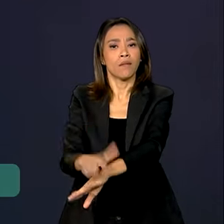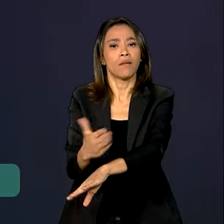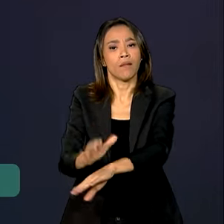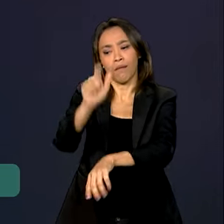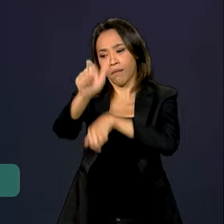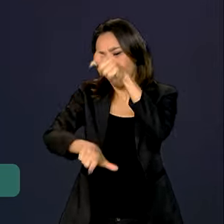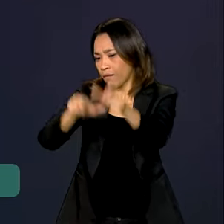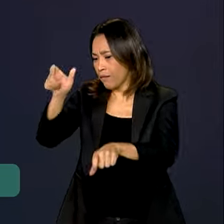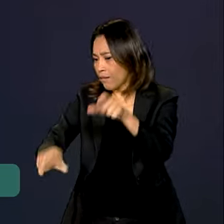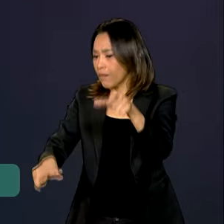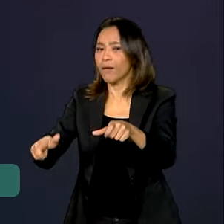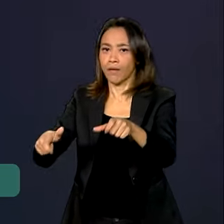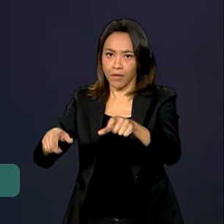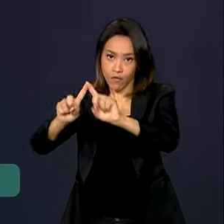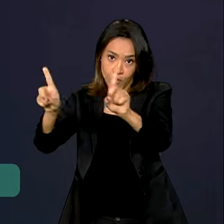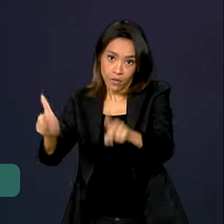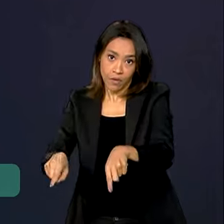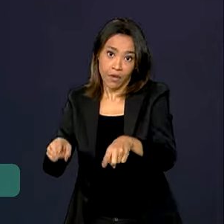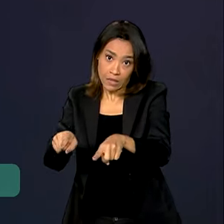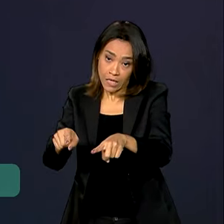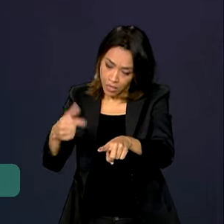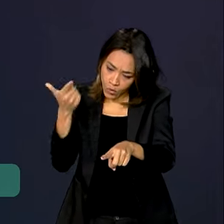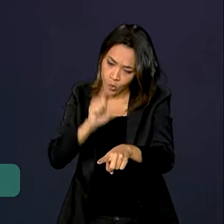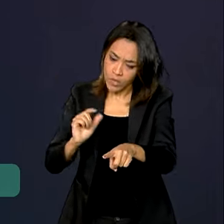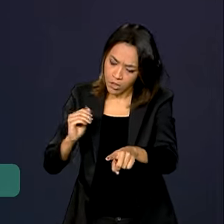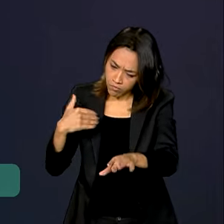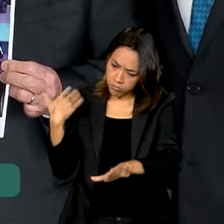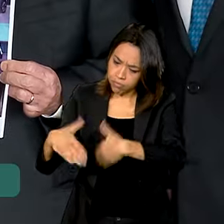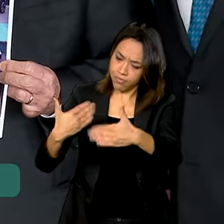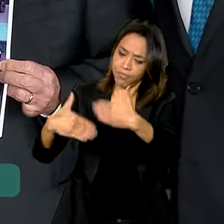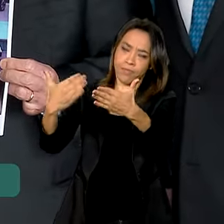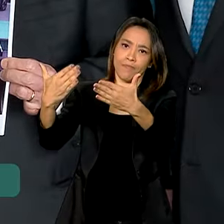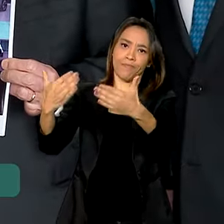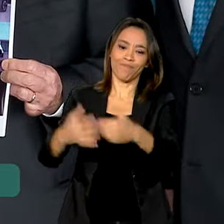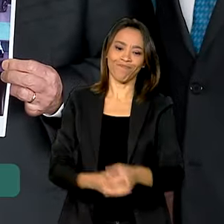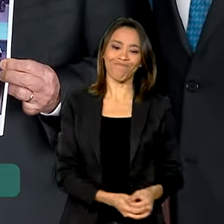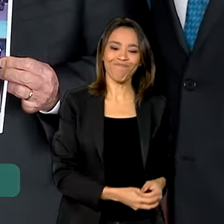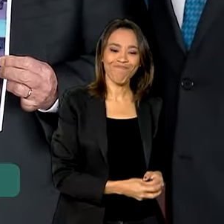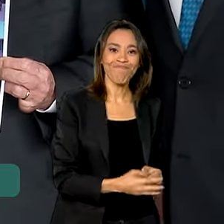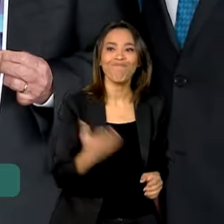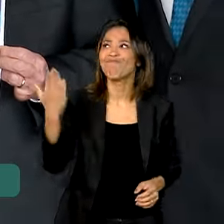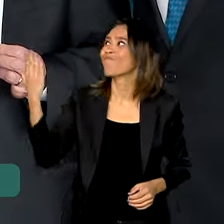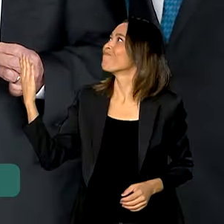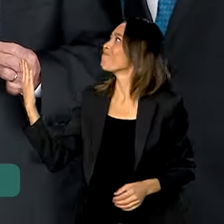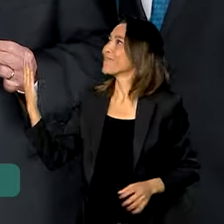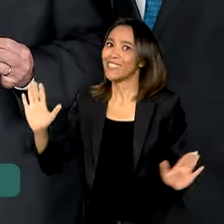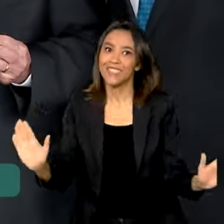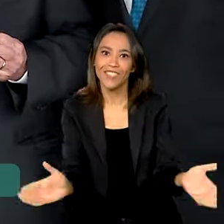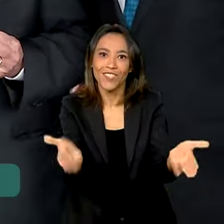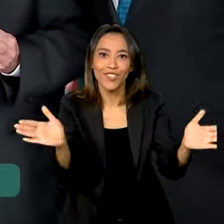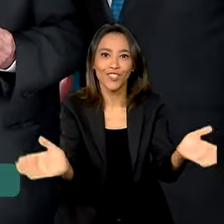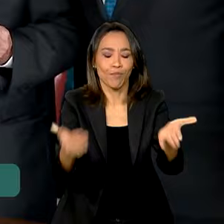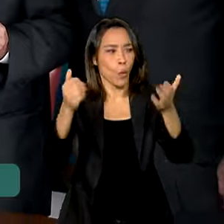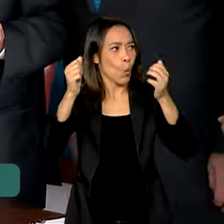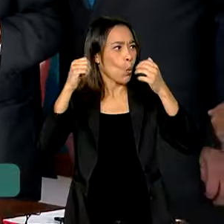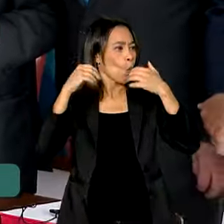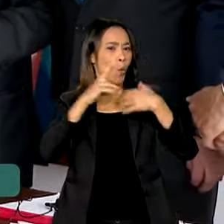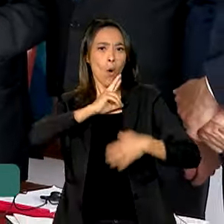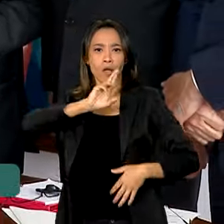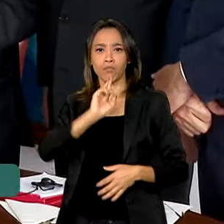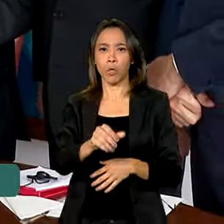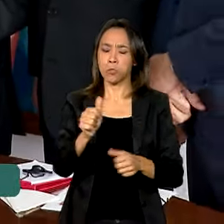capacitação e poderem crescer ainda mais. E o estímulo ao setor foi logo dando resultado.